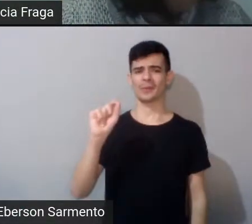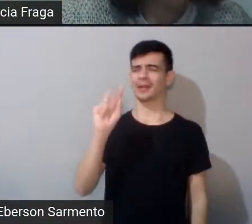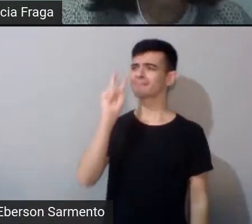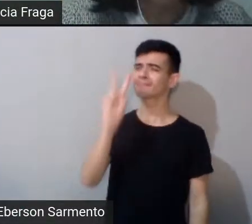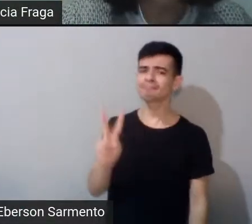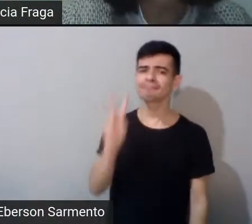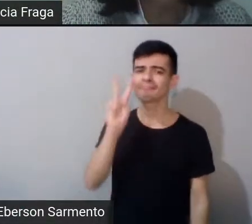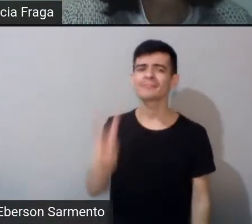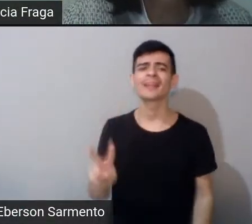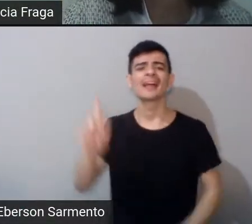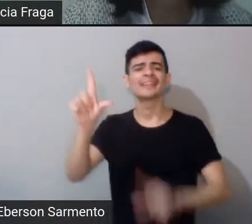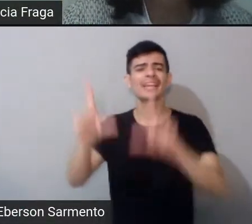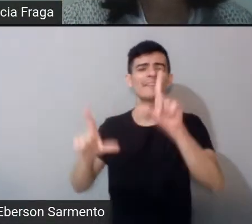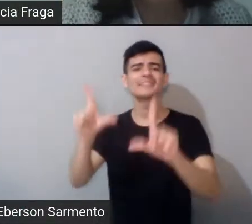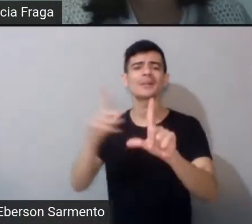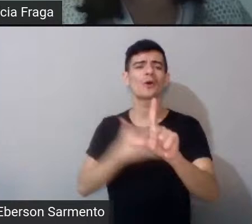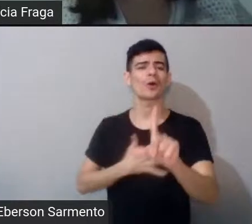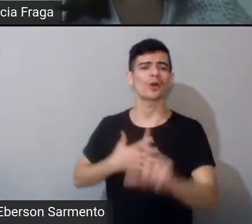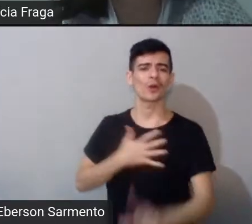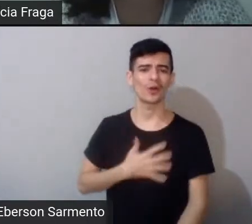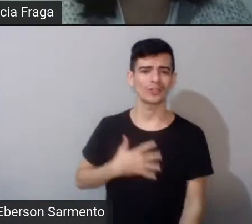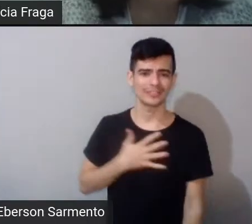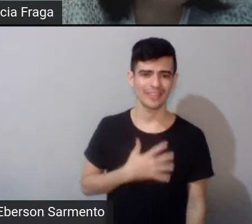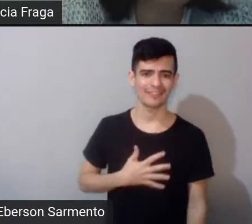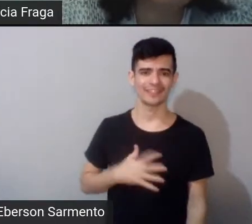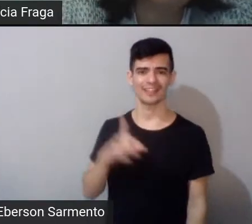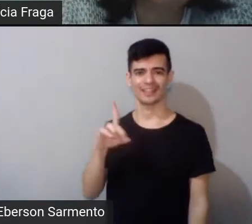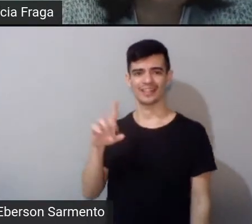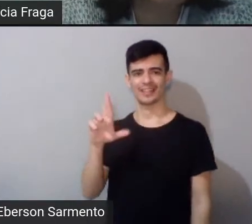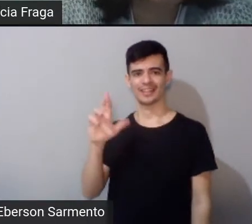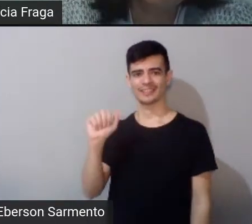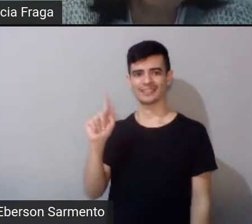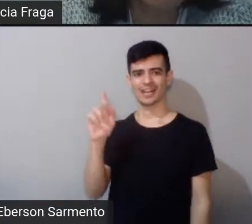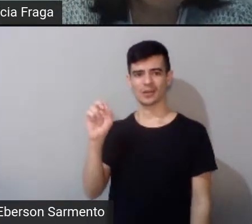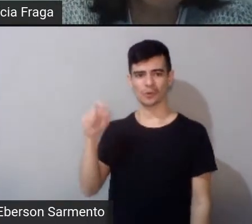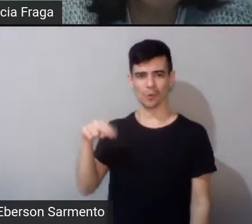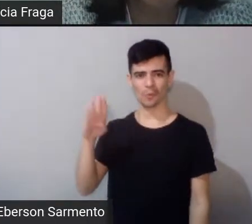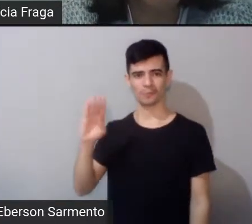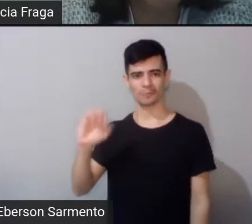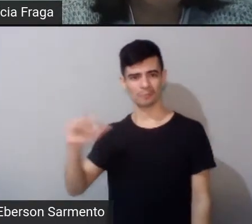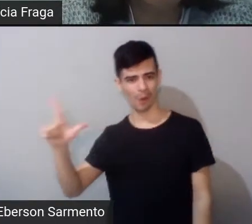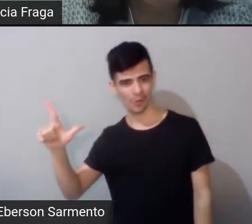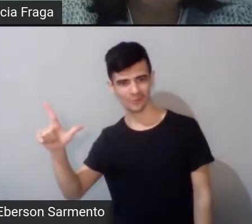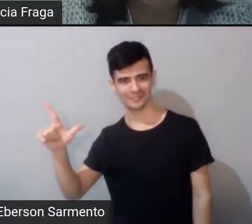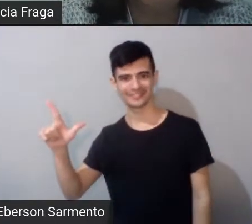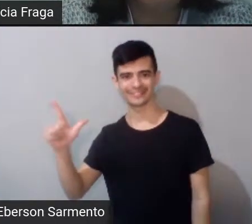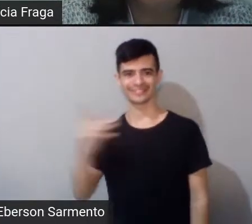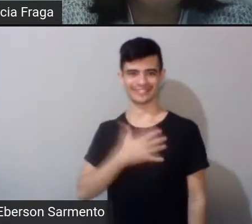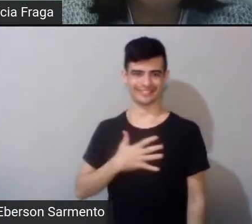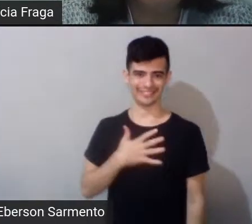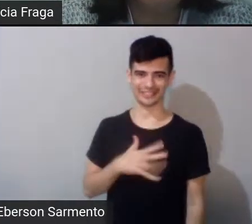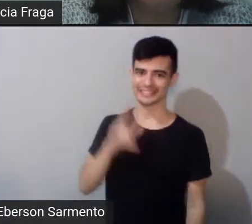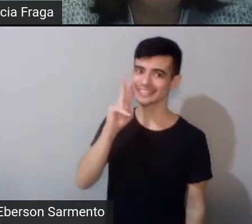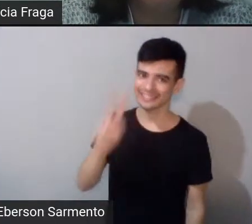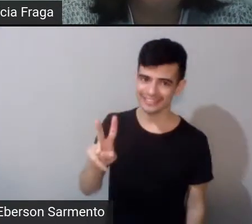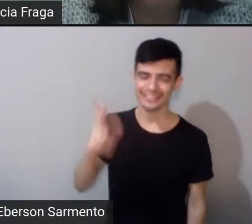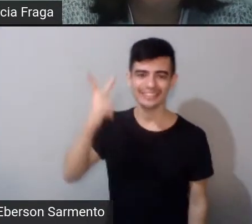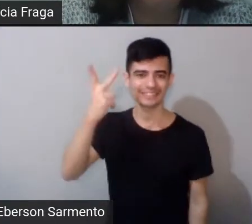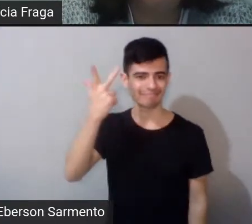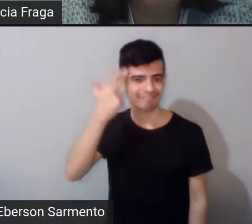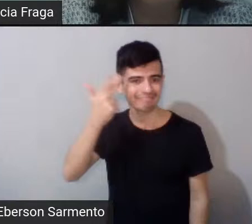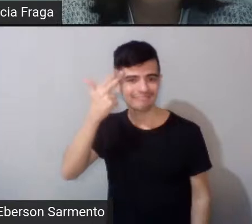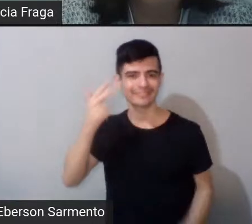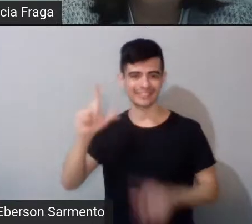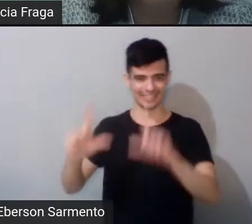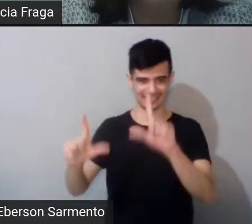E aí, no Dragon Ball, eu vi uma cena que eu fiquei assim, poxa, cara, que coisa louca, que legal. Que era um indígena